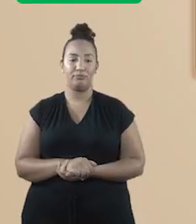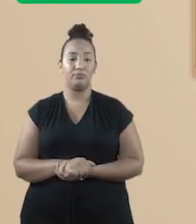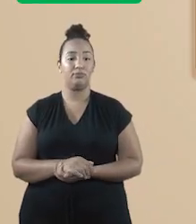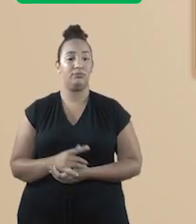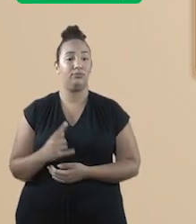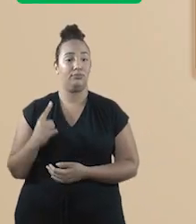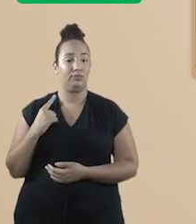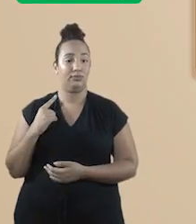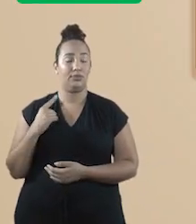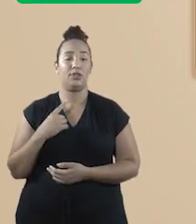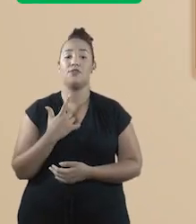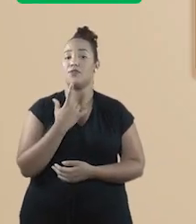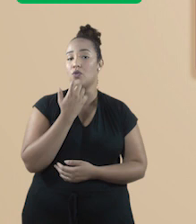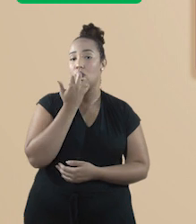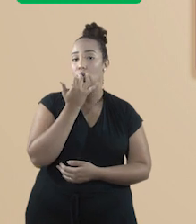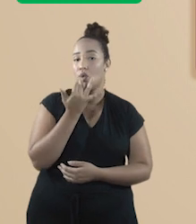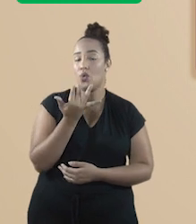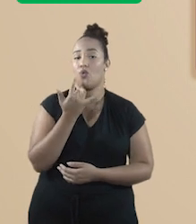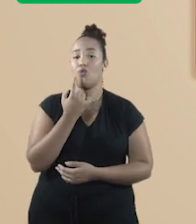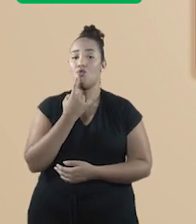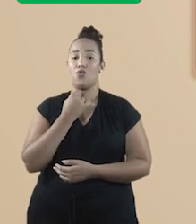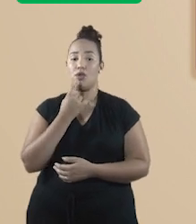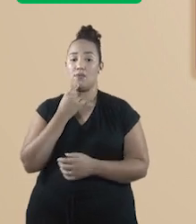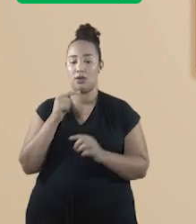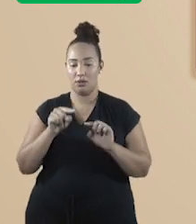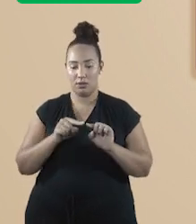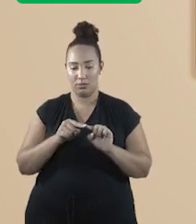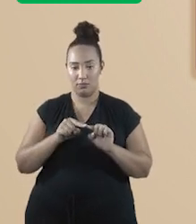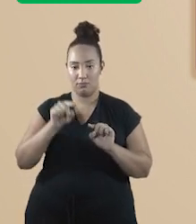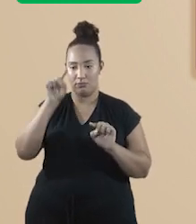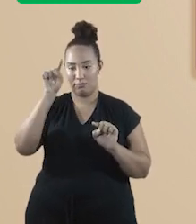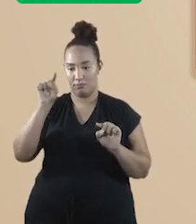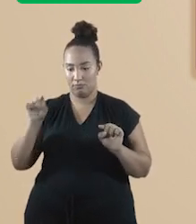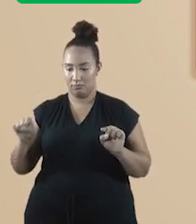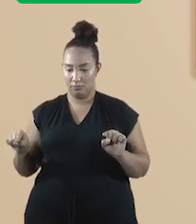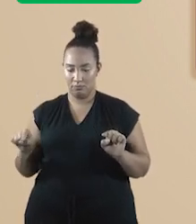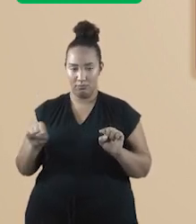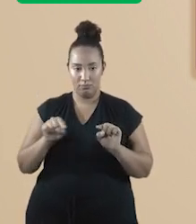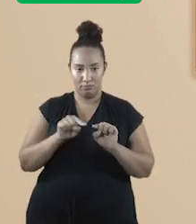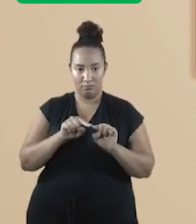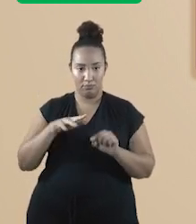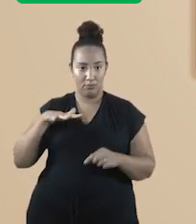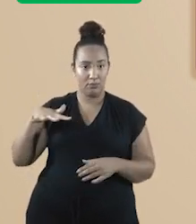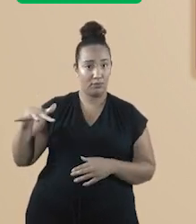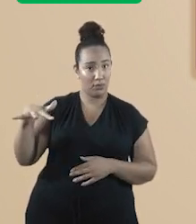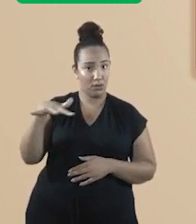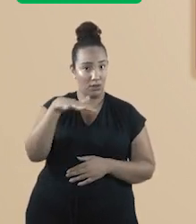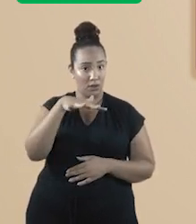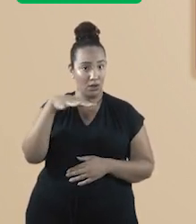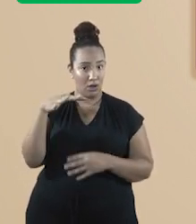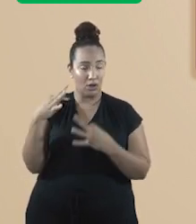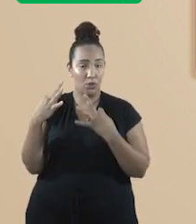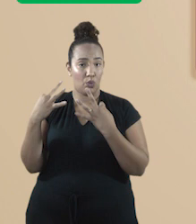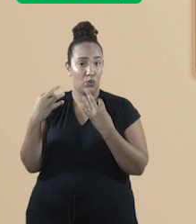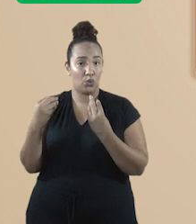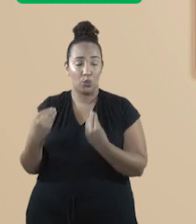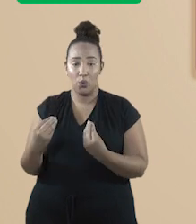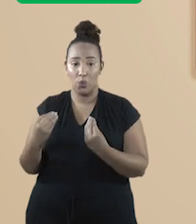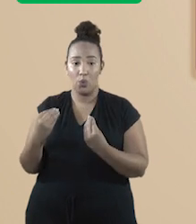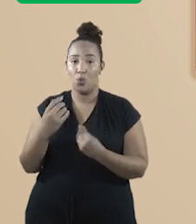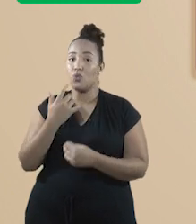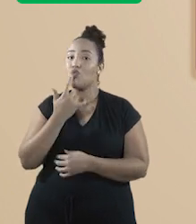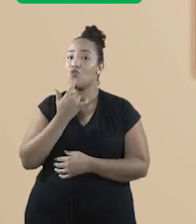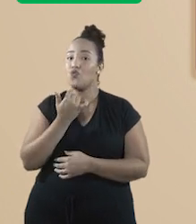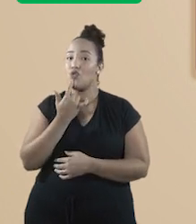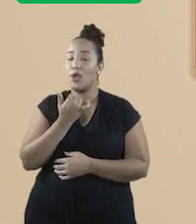Temos aqui, de vermelho, um triângulo. A área desse triângulo é toda a superfície